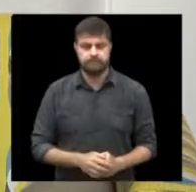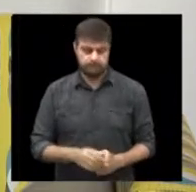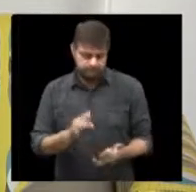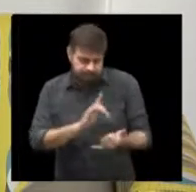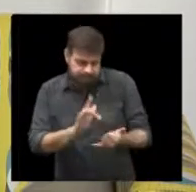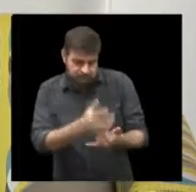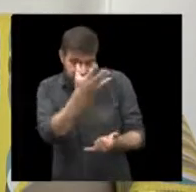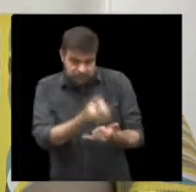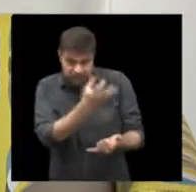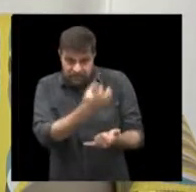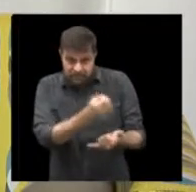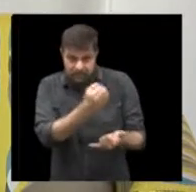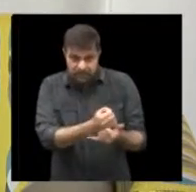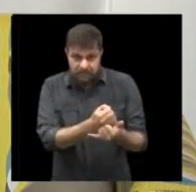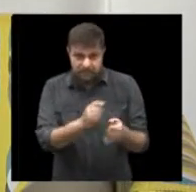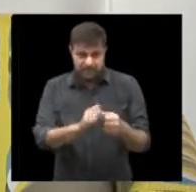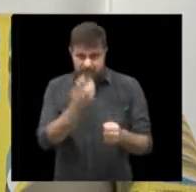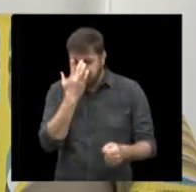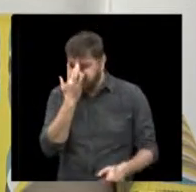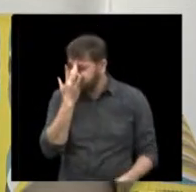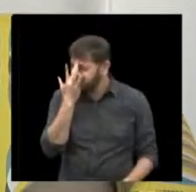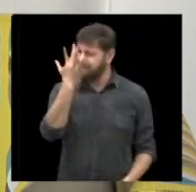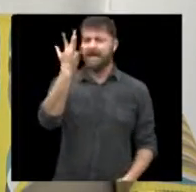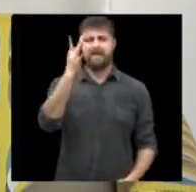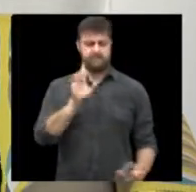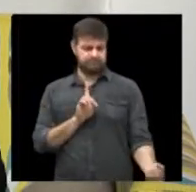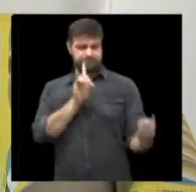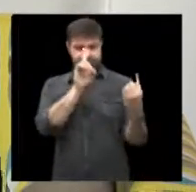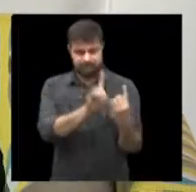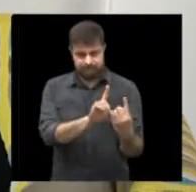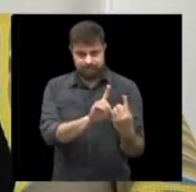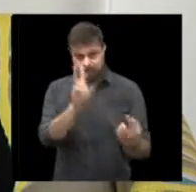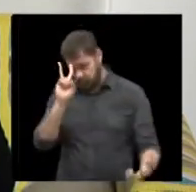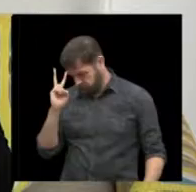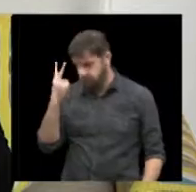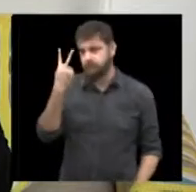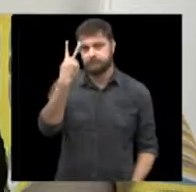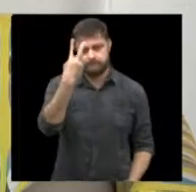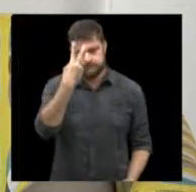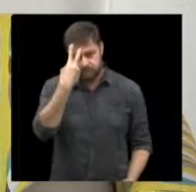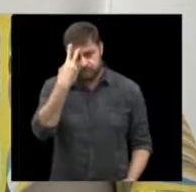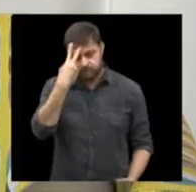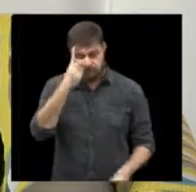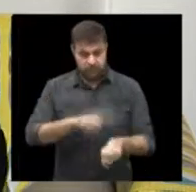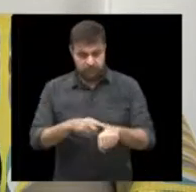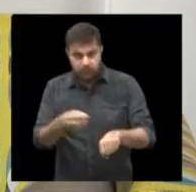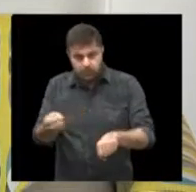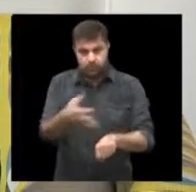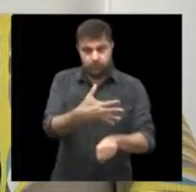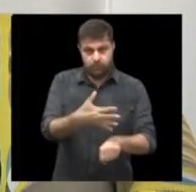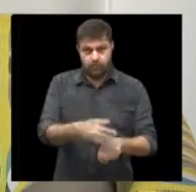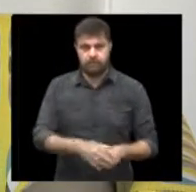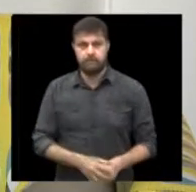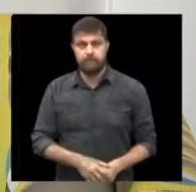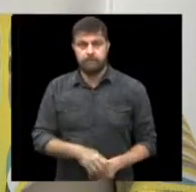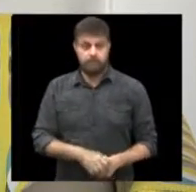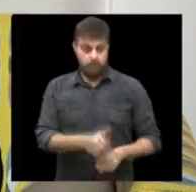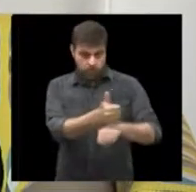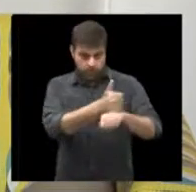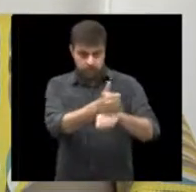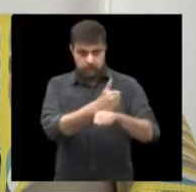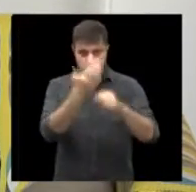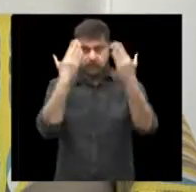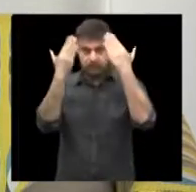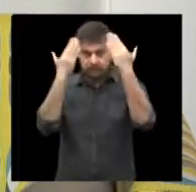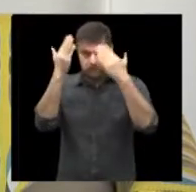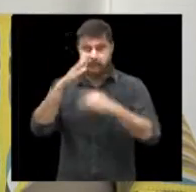o aplicativo, ele traz mais essa facilidade. Então, é uma quebra de paradigmas, eu acho que é um exercício duplo, onde os psicólogos estão